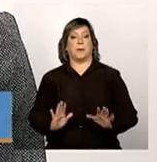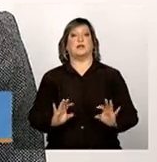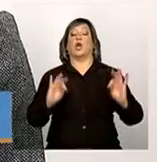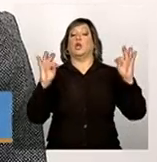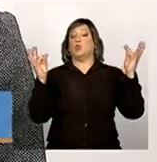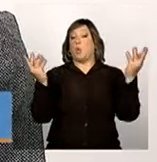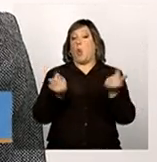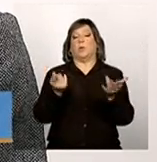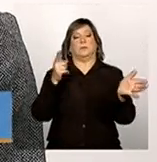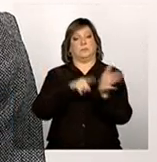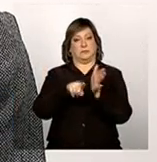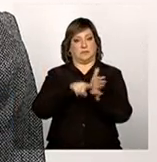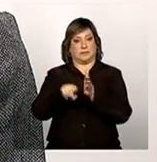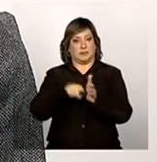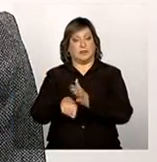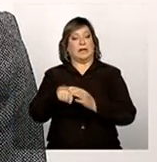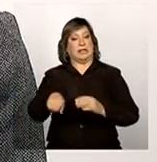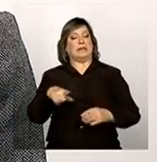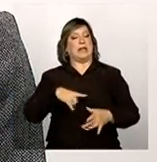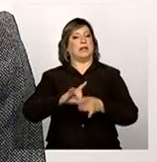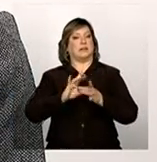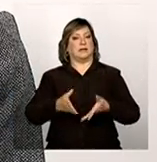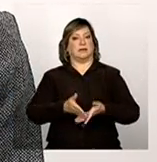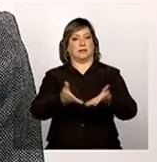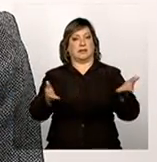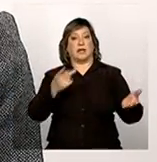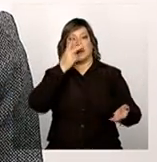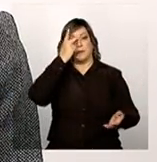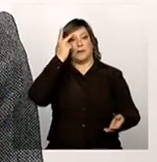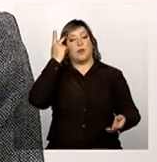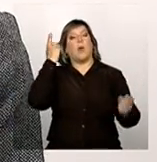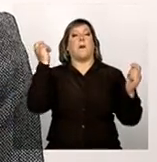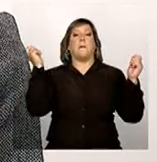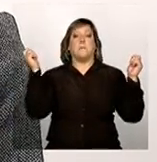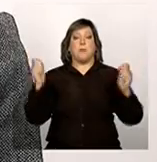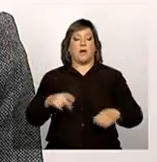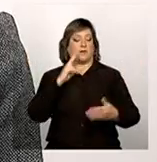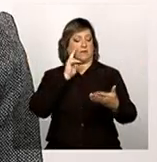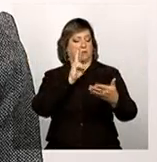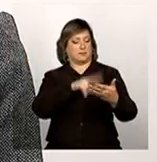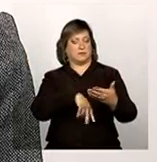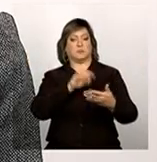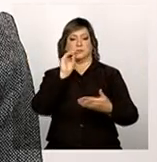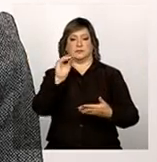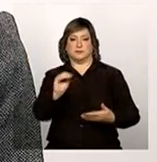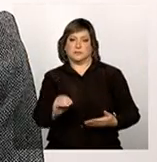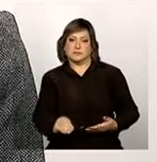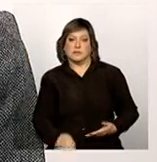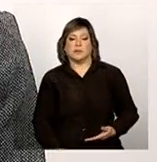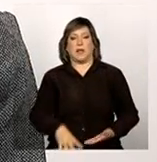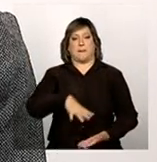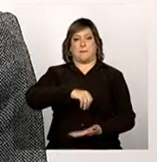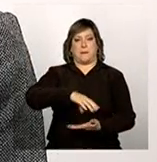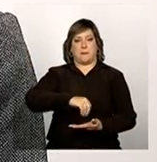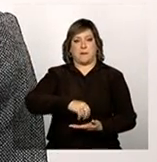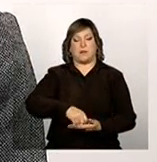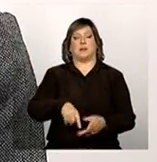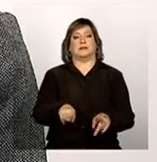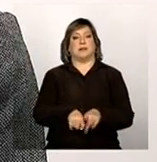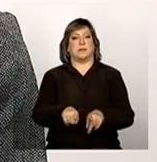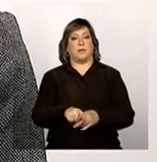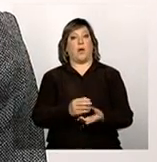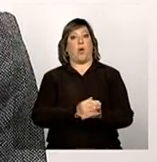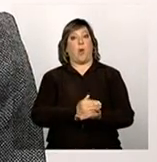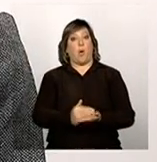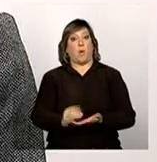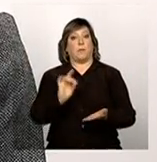questionários, eles já vão estar disponíveis, para que as pessoas possam baixar os questionários, imprimir os questionários, e começar, de